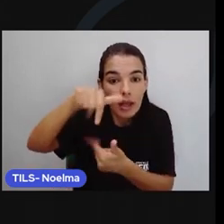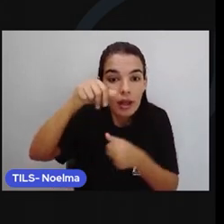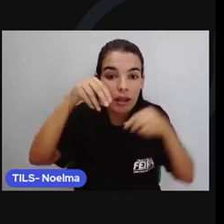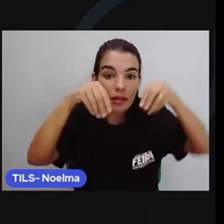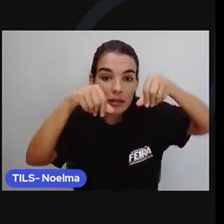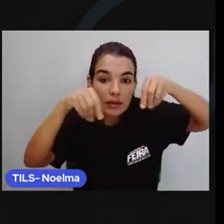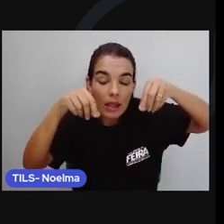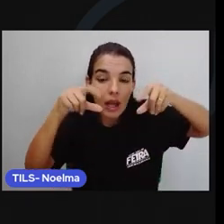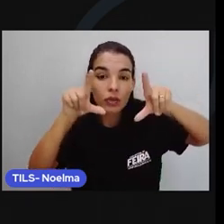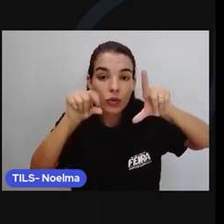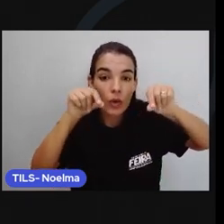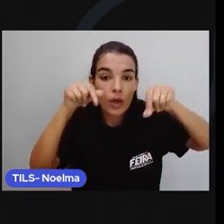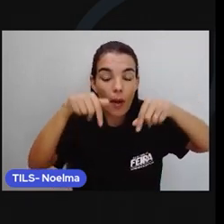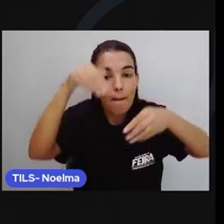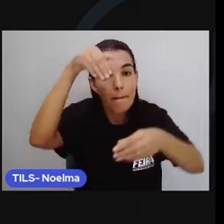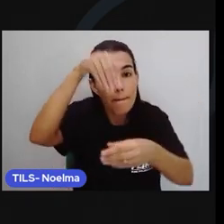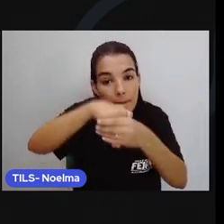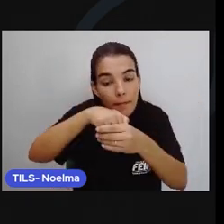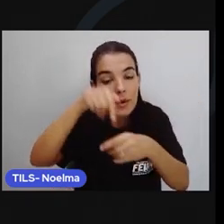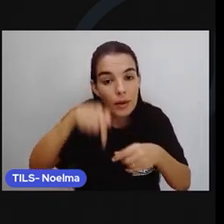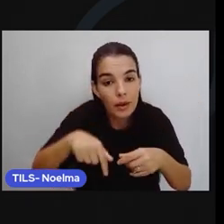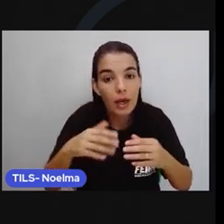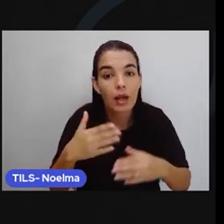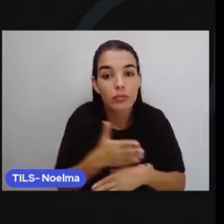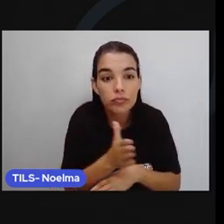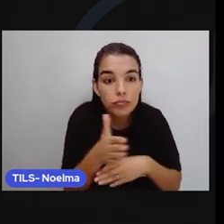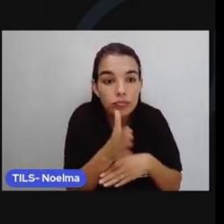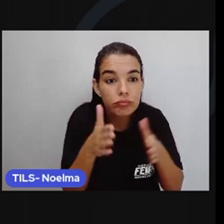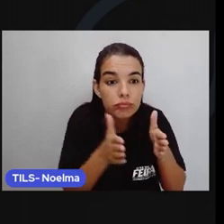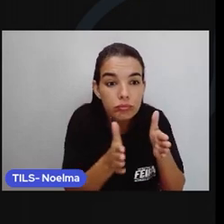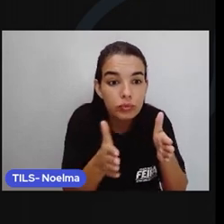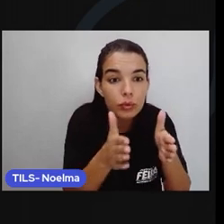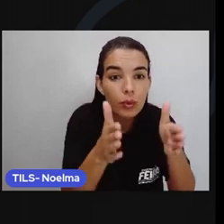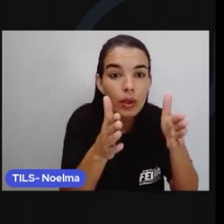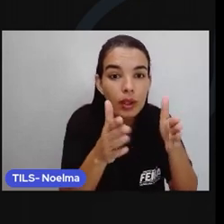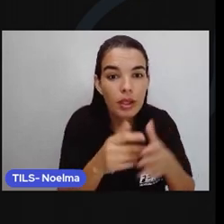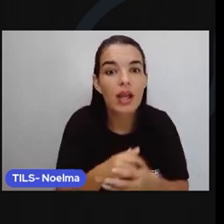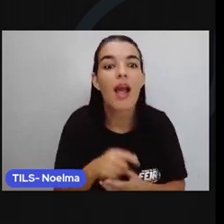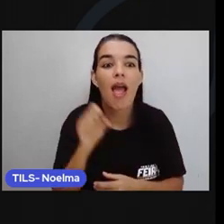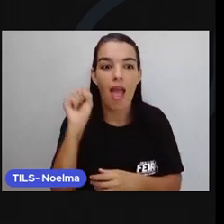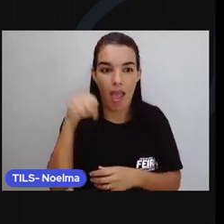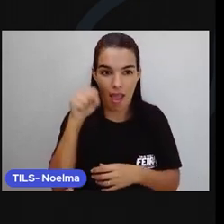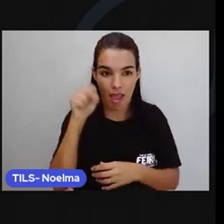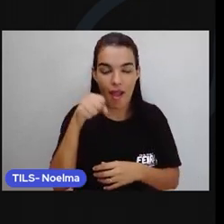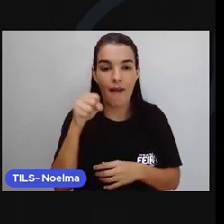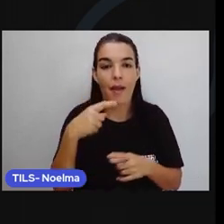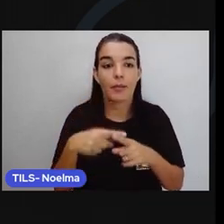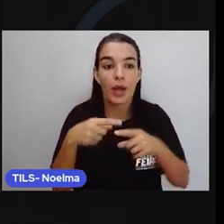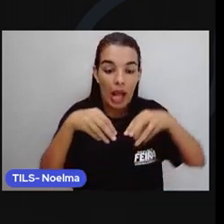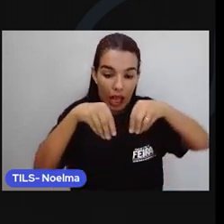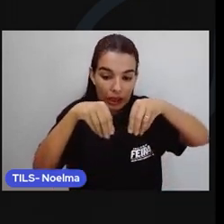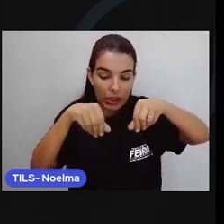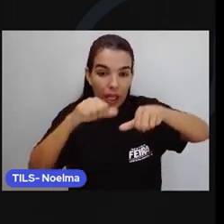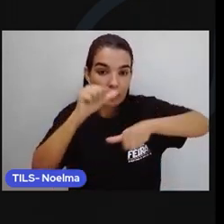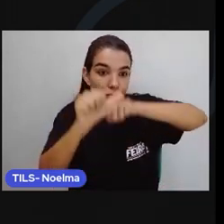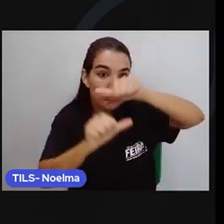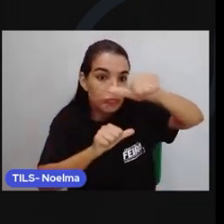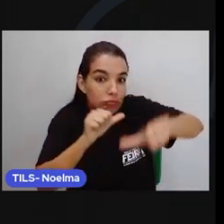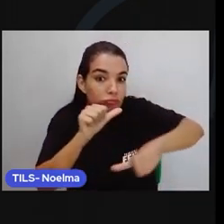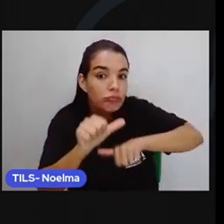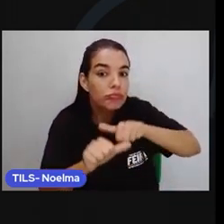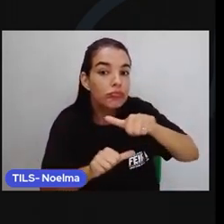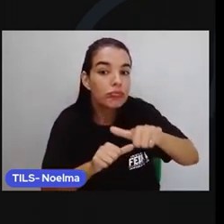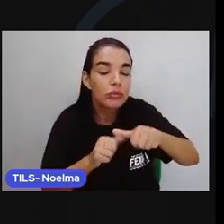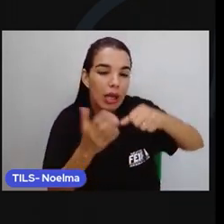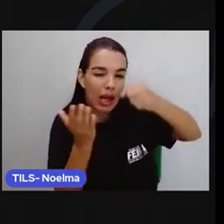Escolheram morar no rio Cuiabá? A terra está passando por transformações Seca,